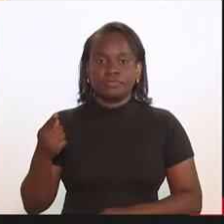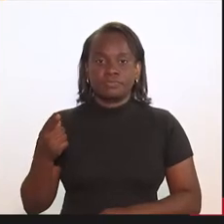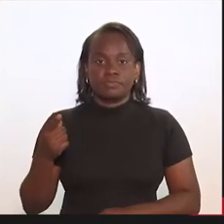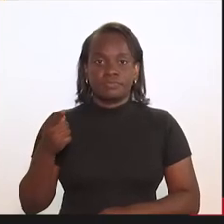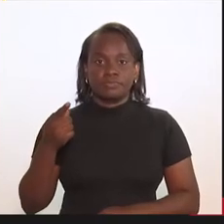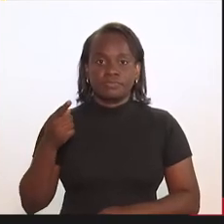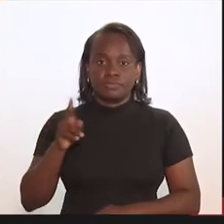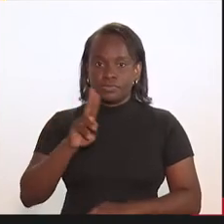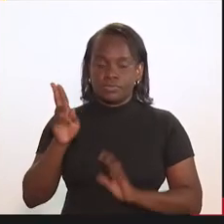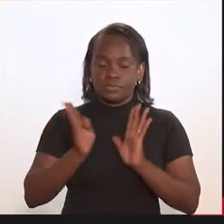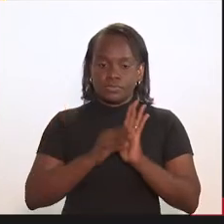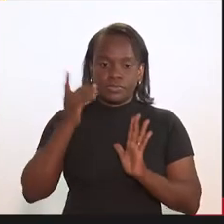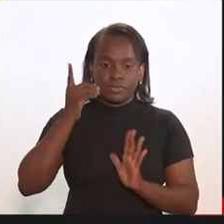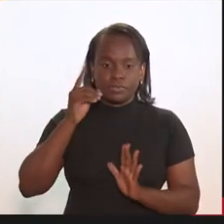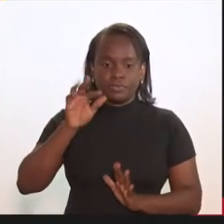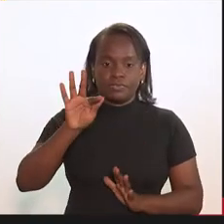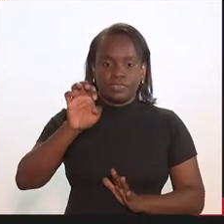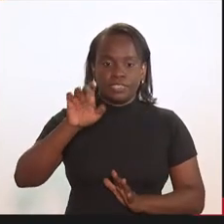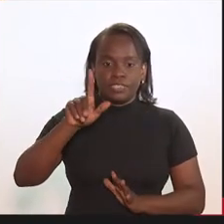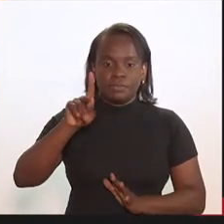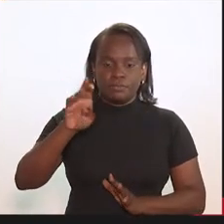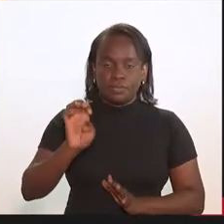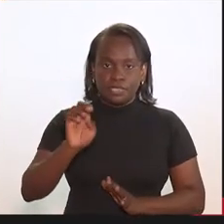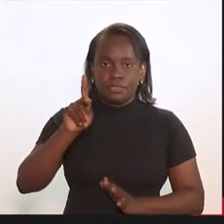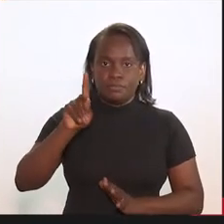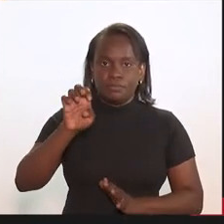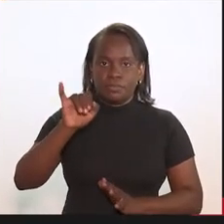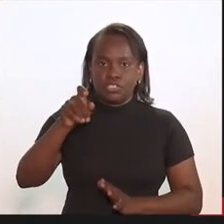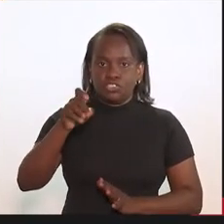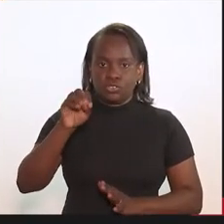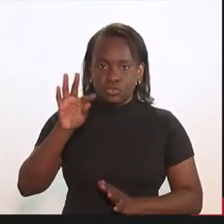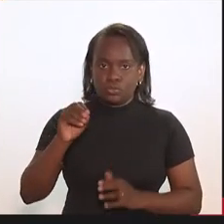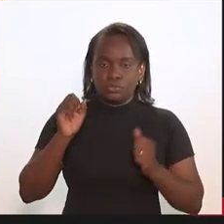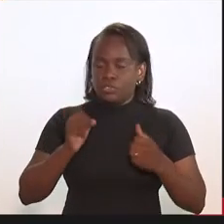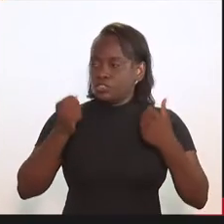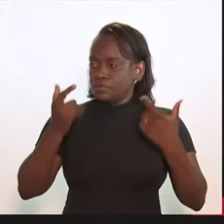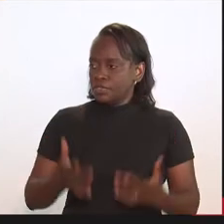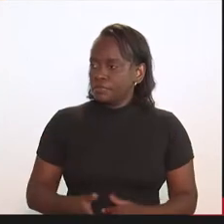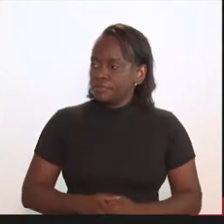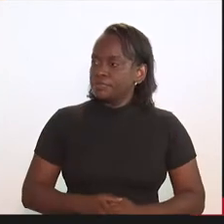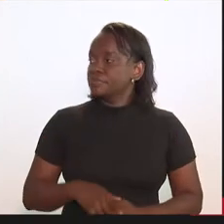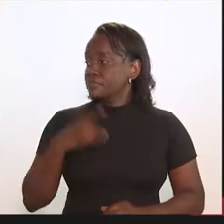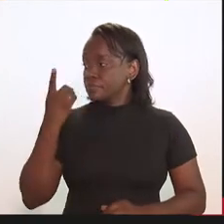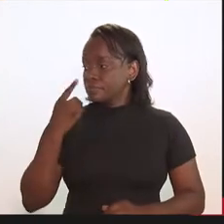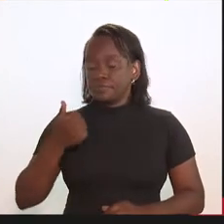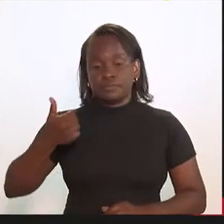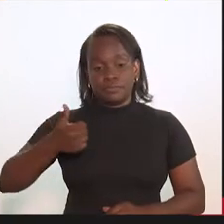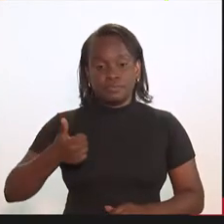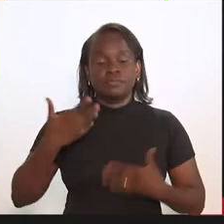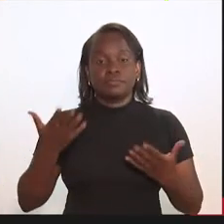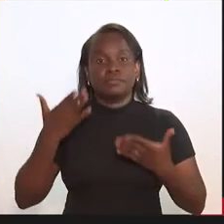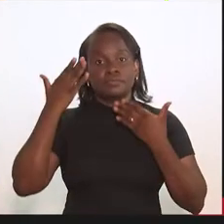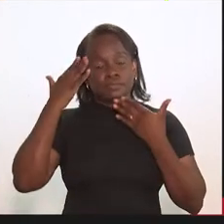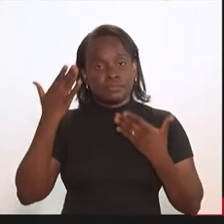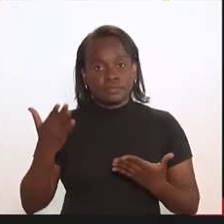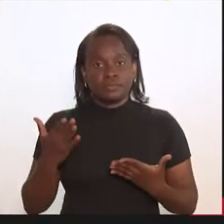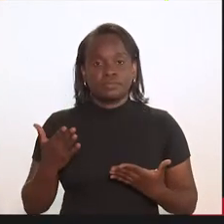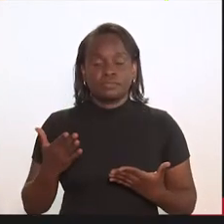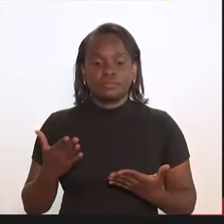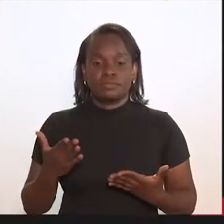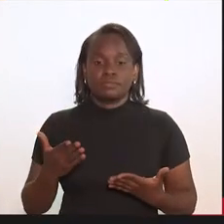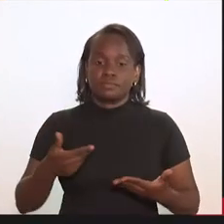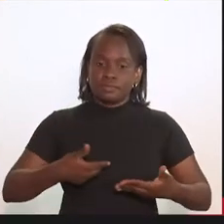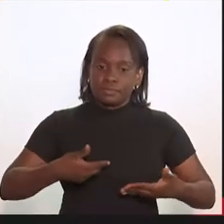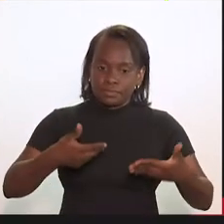Próximo orador inscrito, deputado Felipe Peixoto. Com a palavra. Deputada, primeiro, agradecer